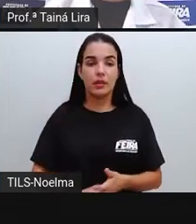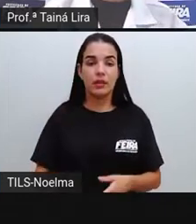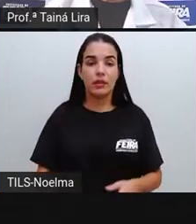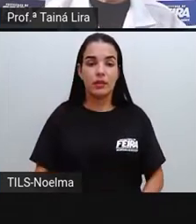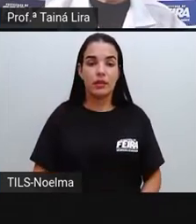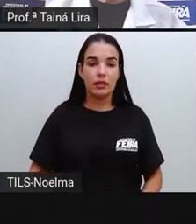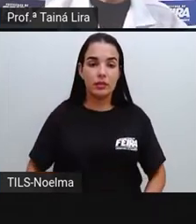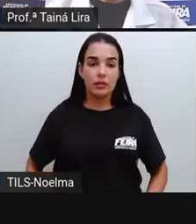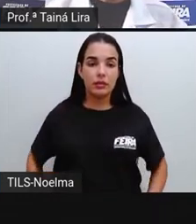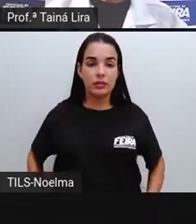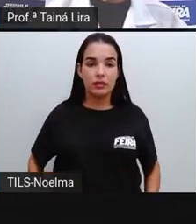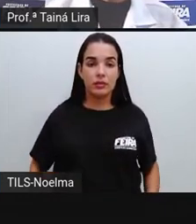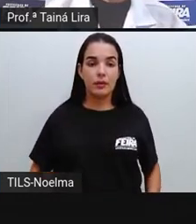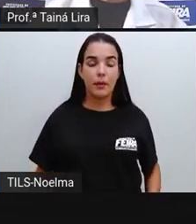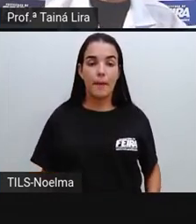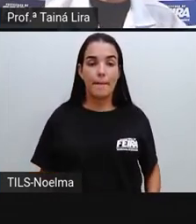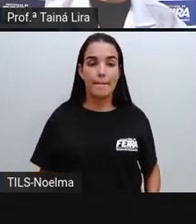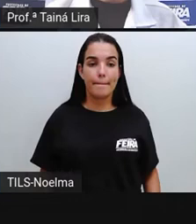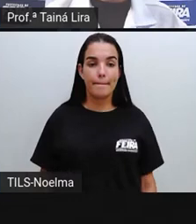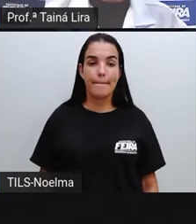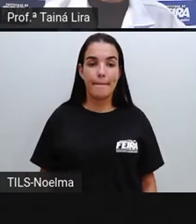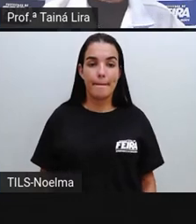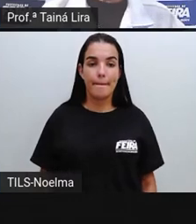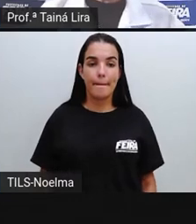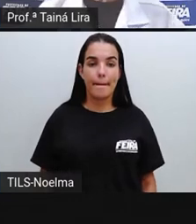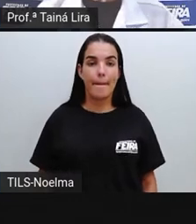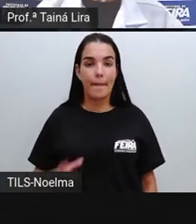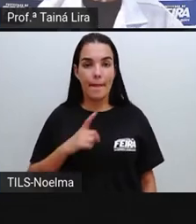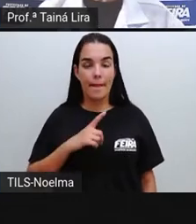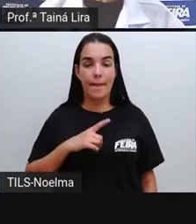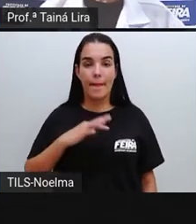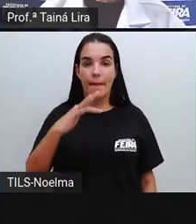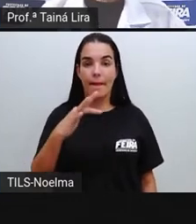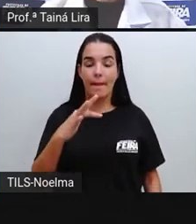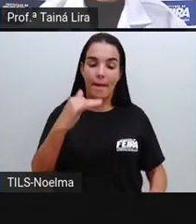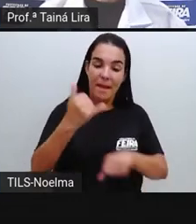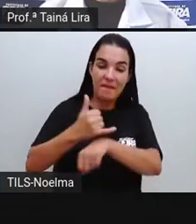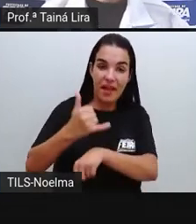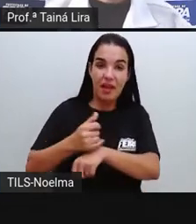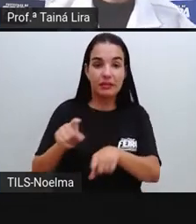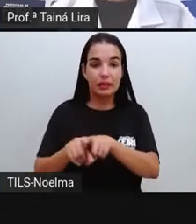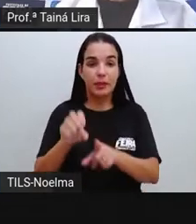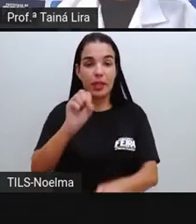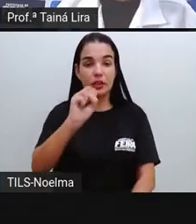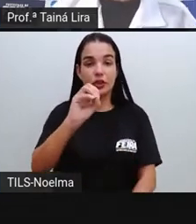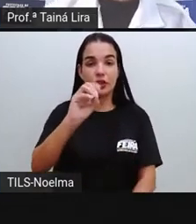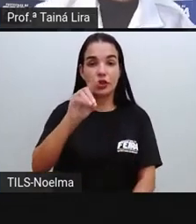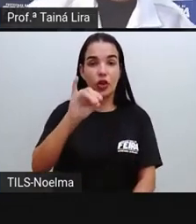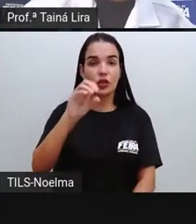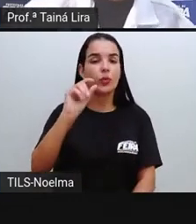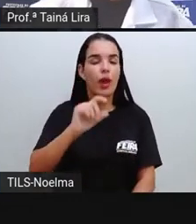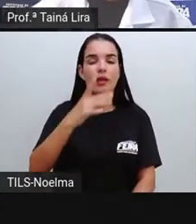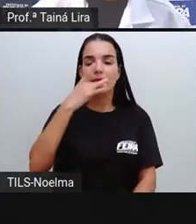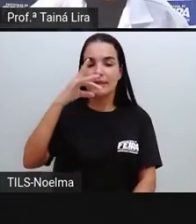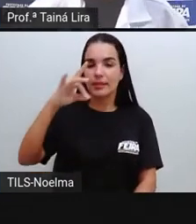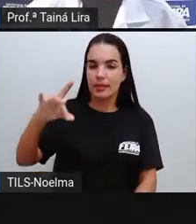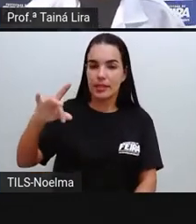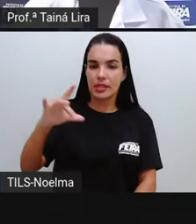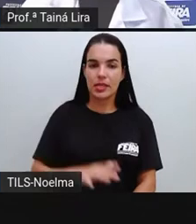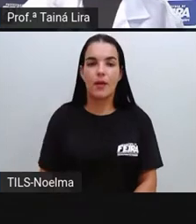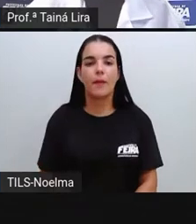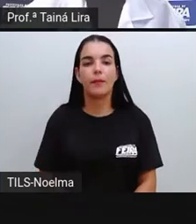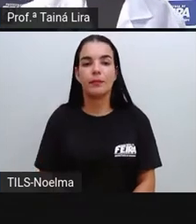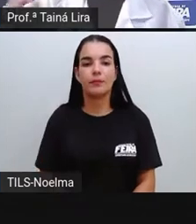tem o ferro e o sódio, tá? E aí, segundo o ano, o leite, ele